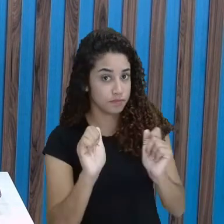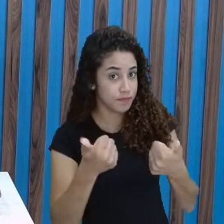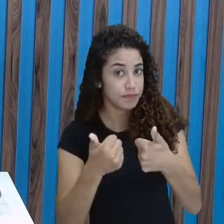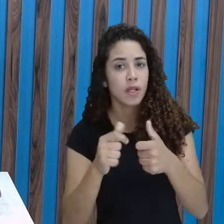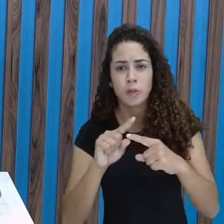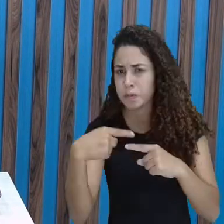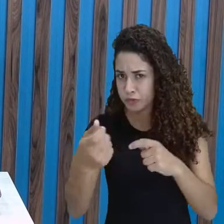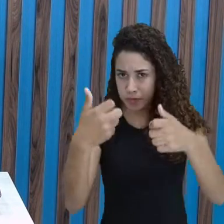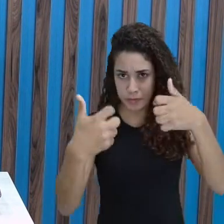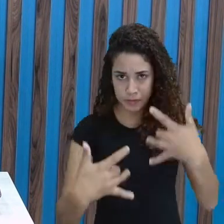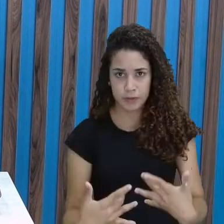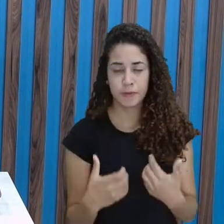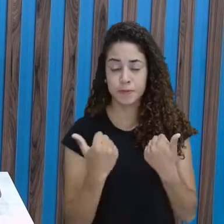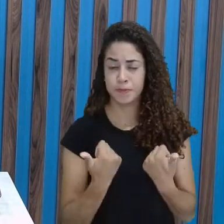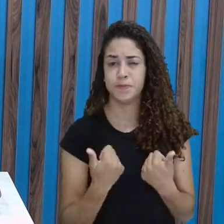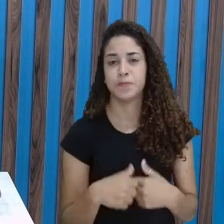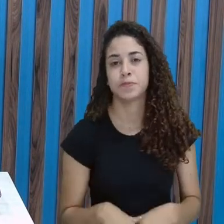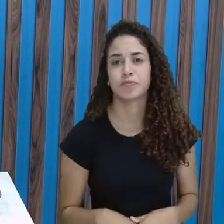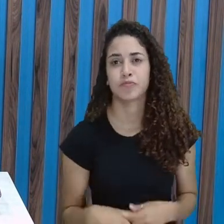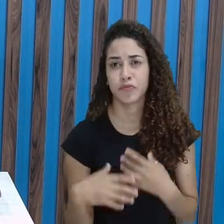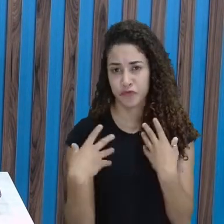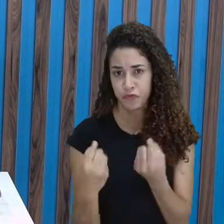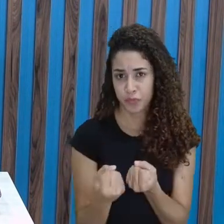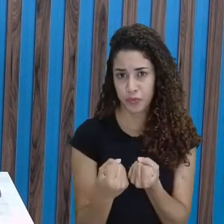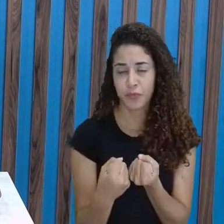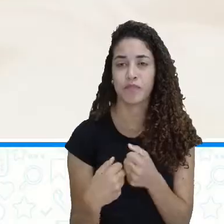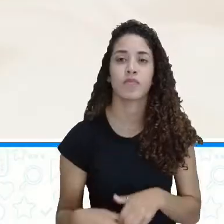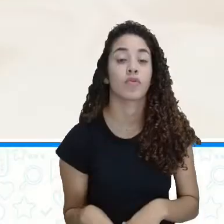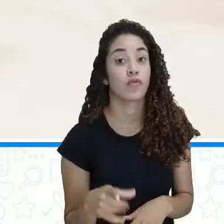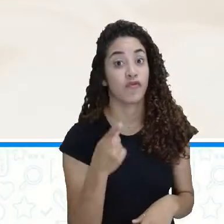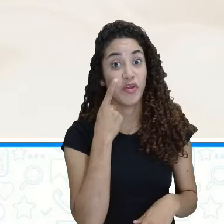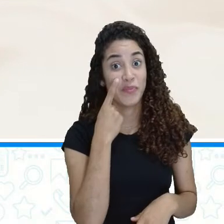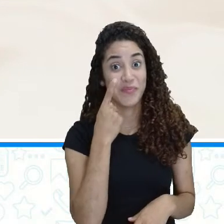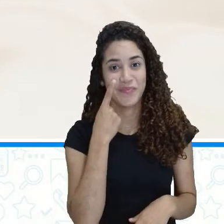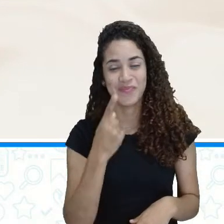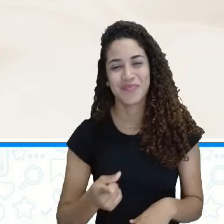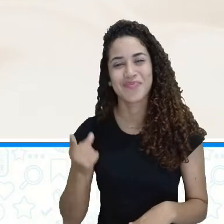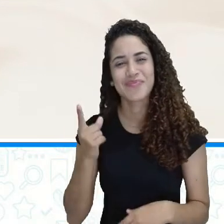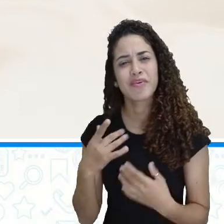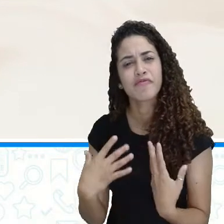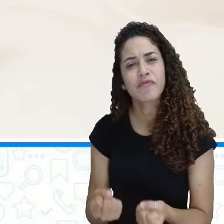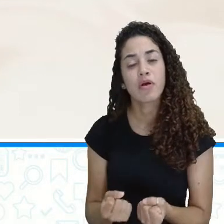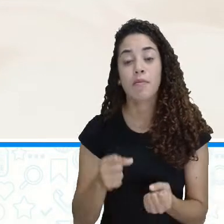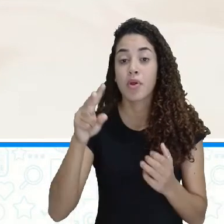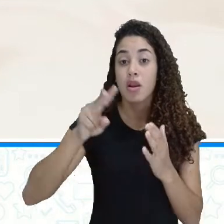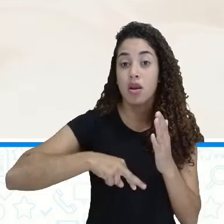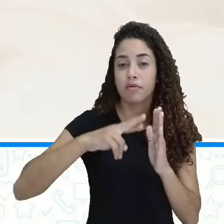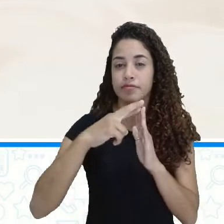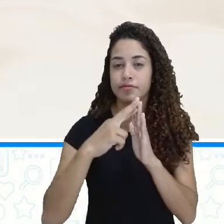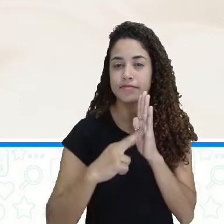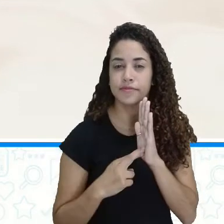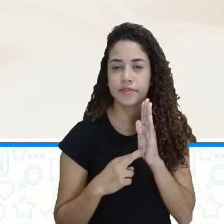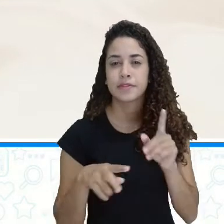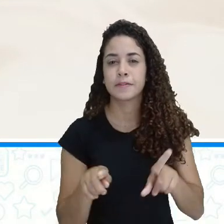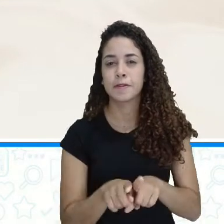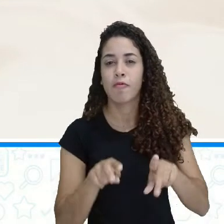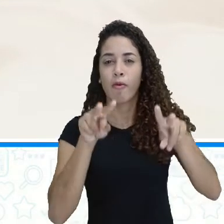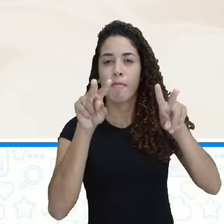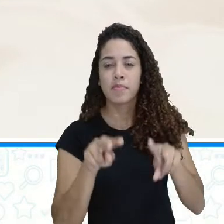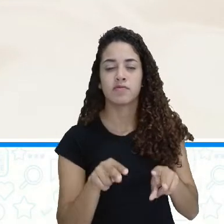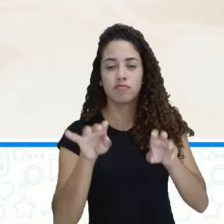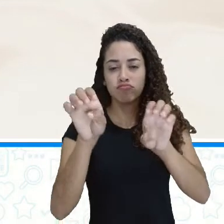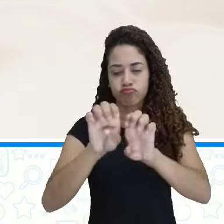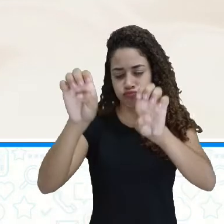pouquinho eu vou explicar, tá bom? Vamos lá? Olha só! Vamos ler uma receita e observar a sua